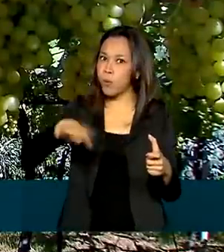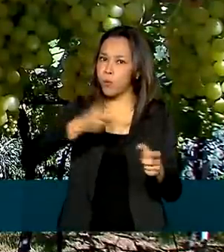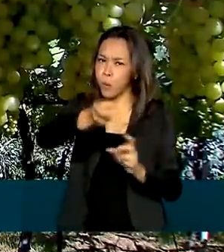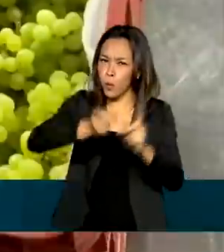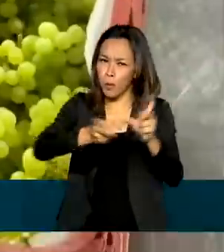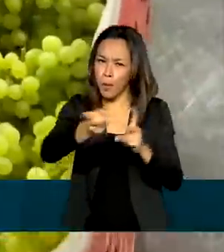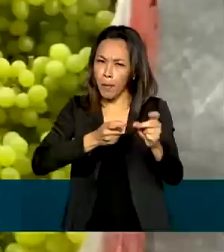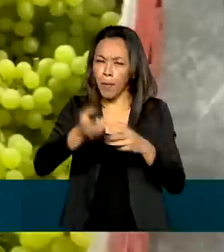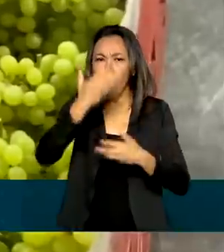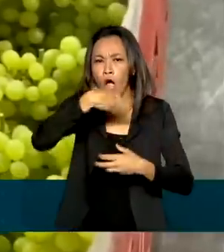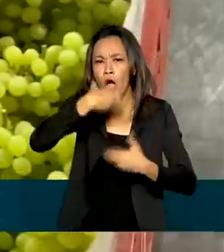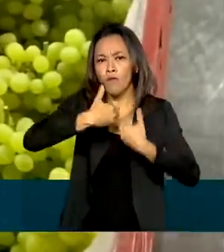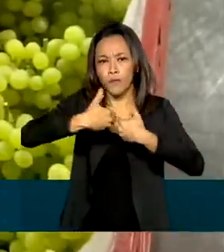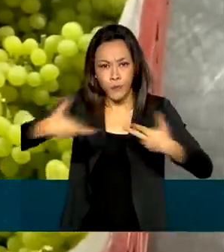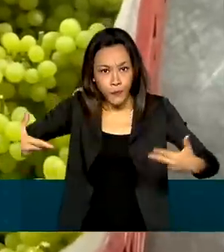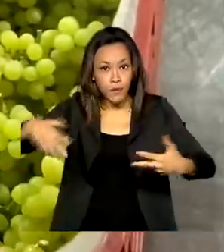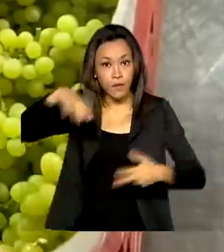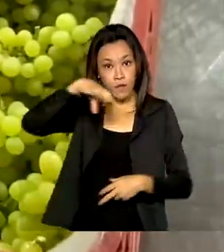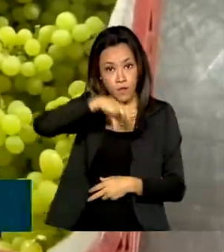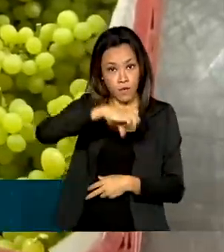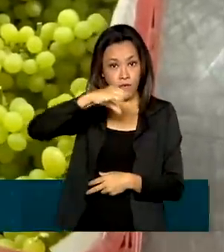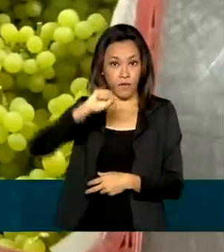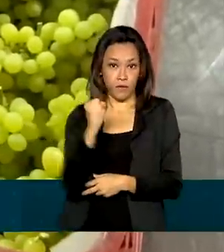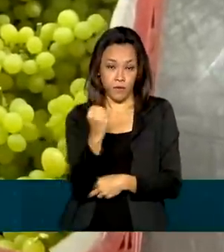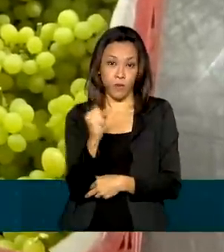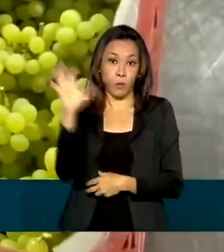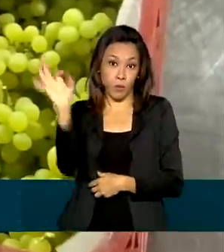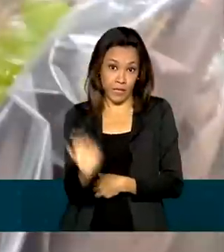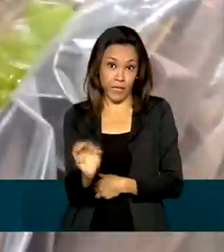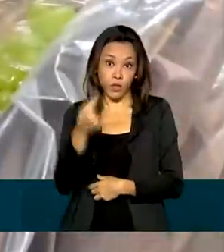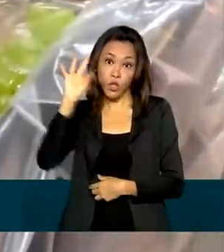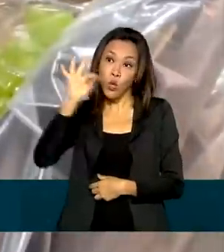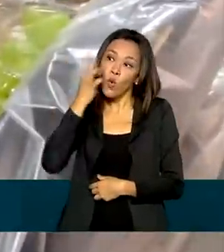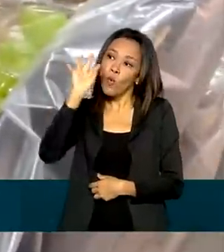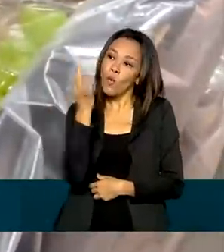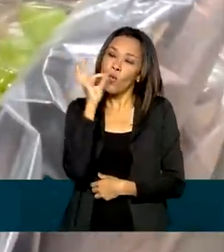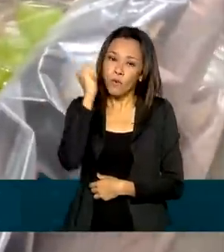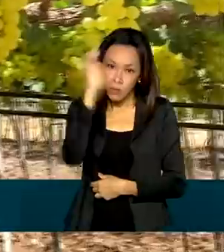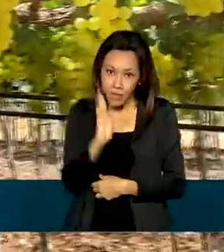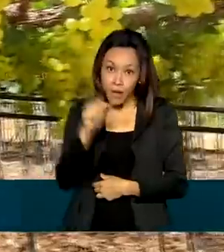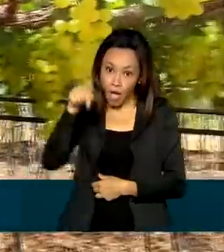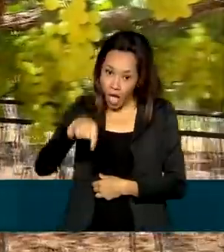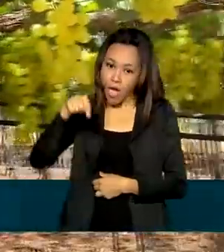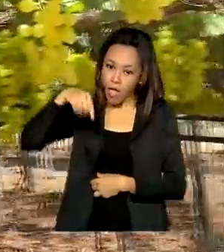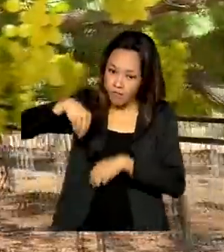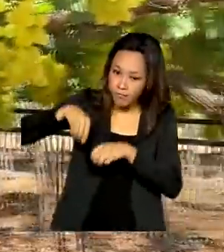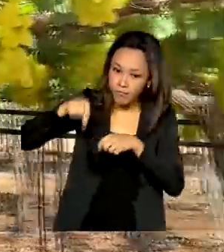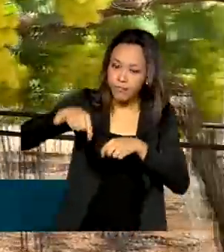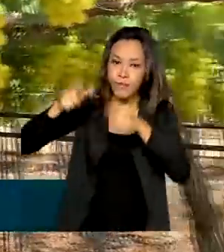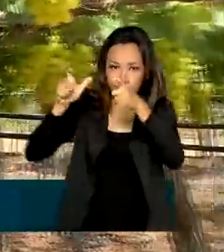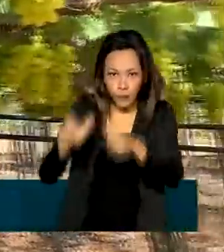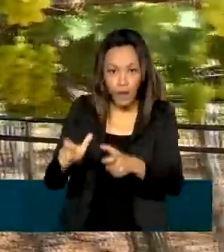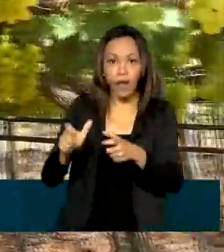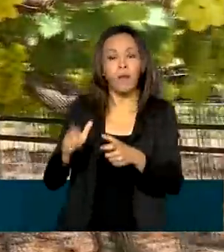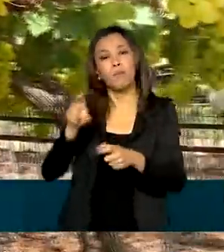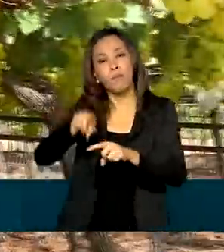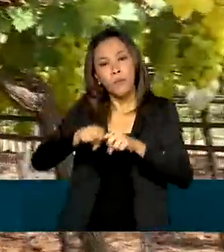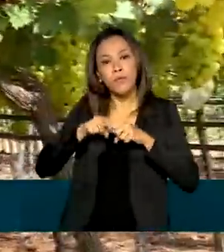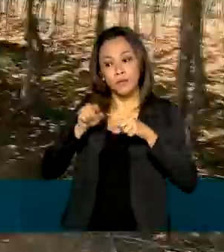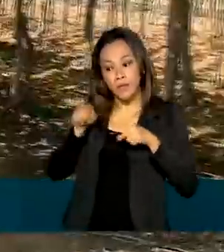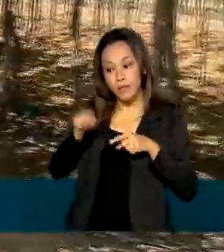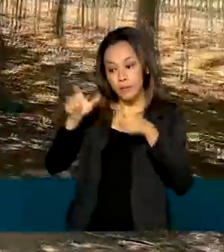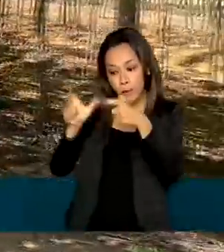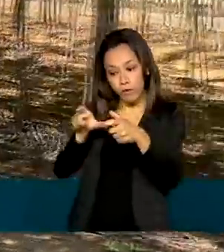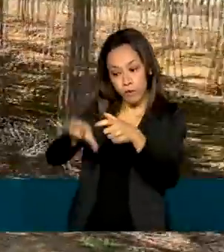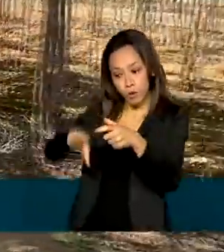frutas. 98% das exportações de uvas do Brasil saem daqui. Por isso, a região foi a escolhida para